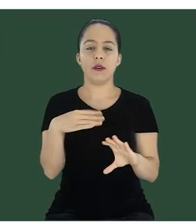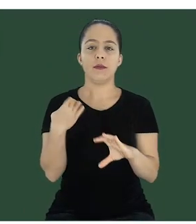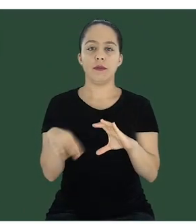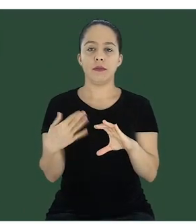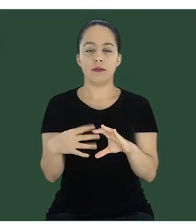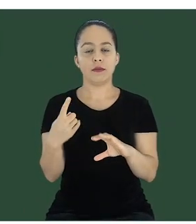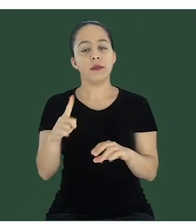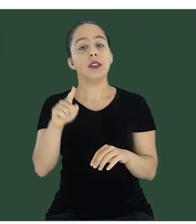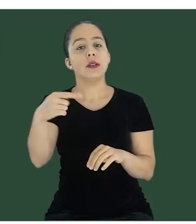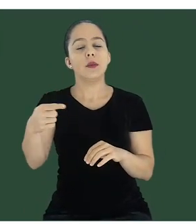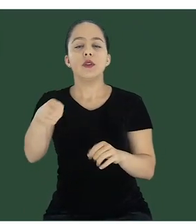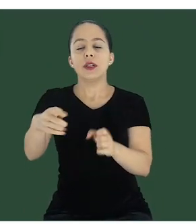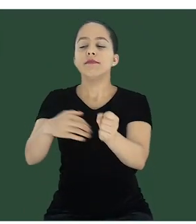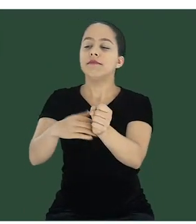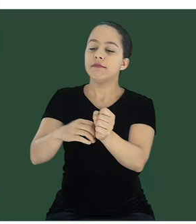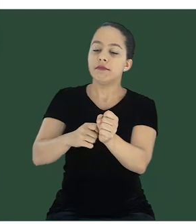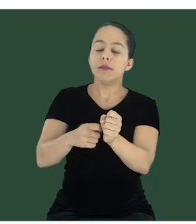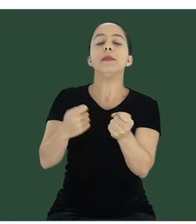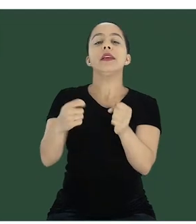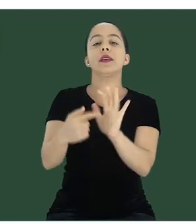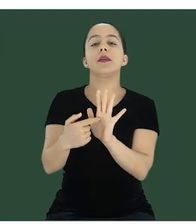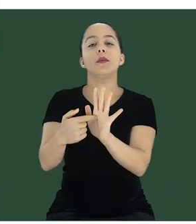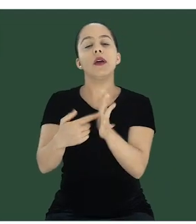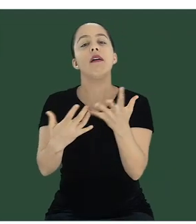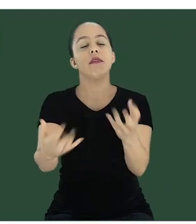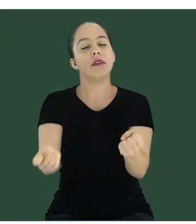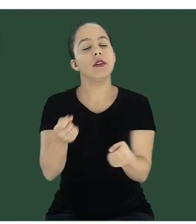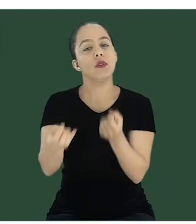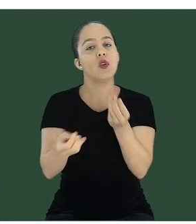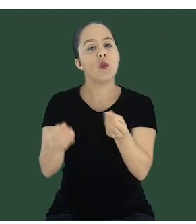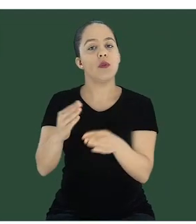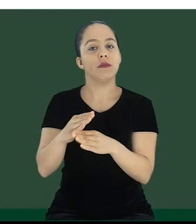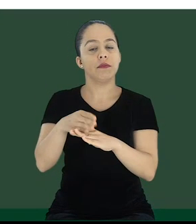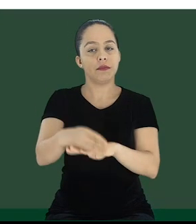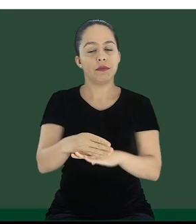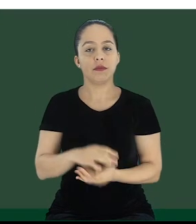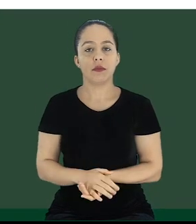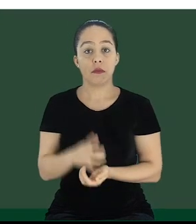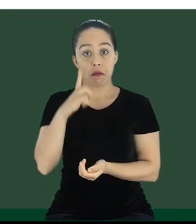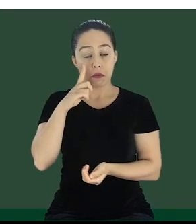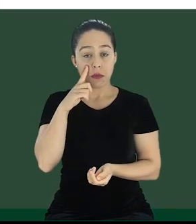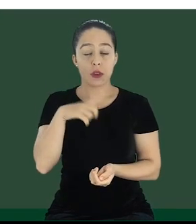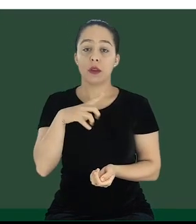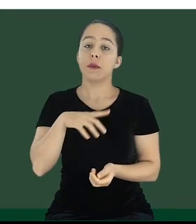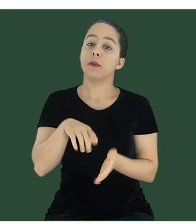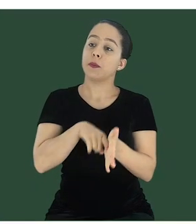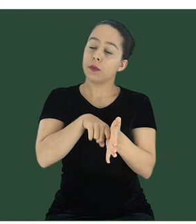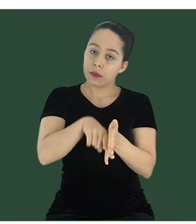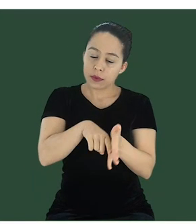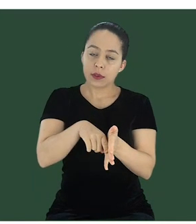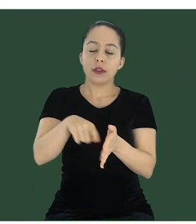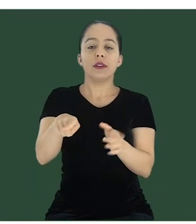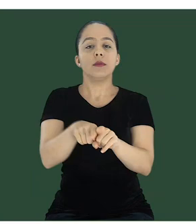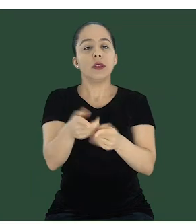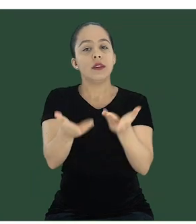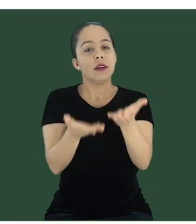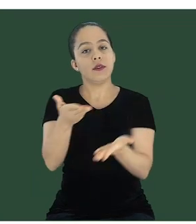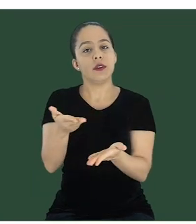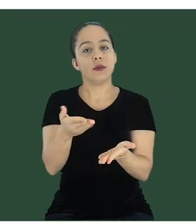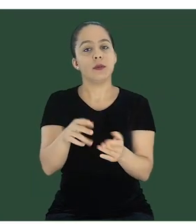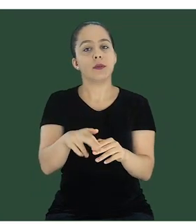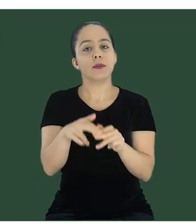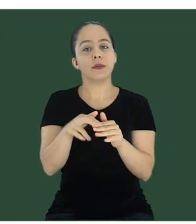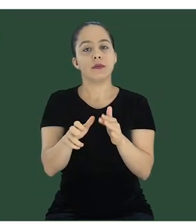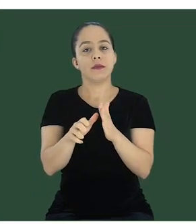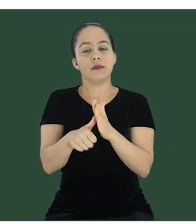conta nesse serviço e as aplicações que terá acesso. O uso desses serviços é